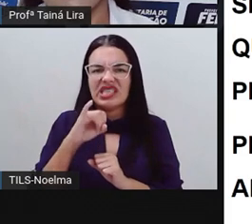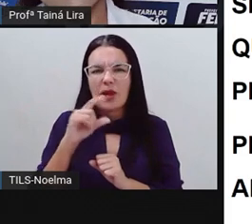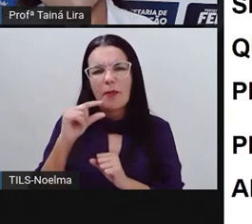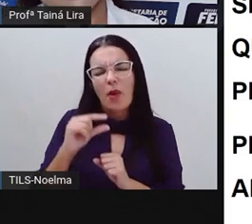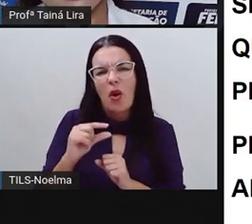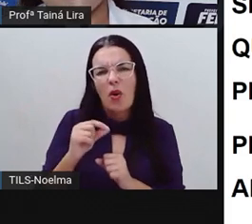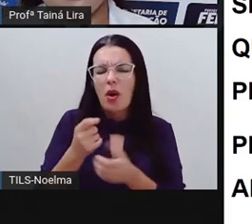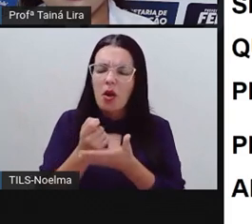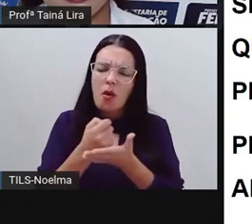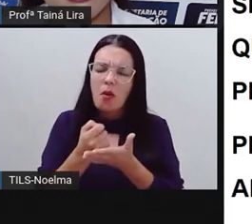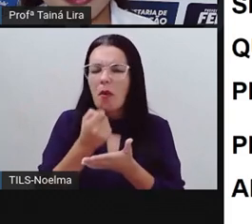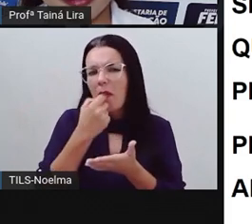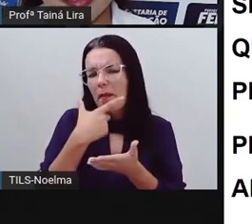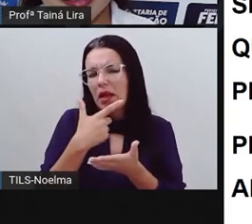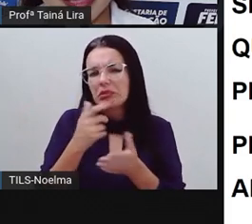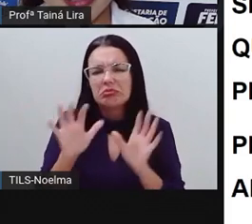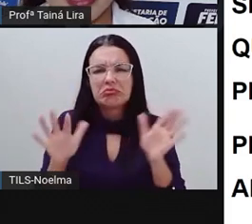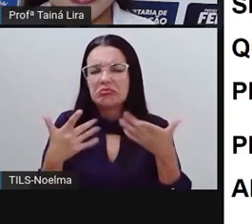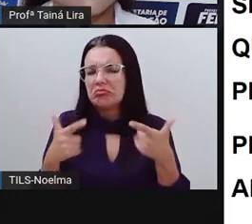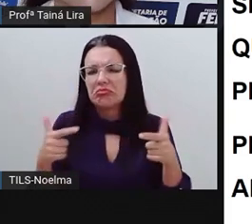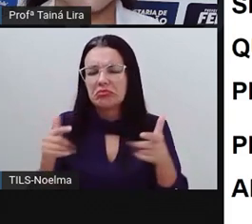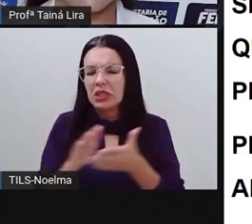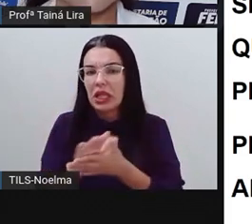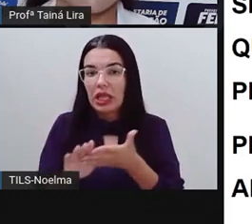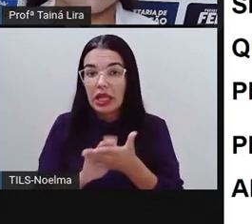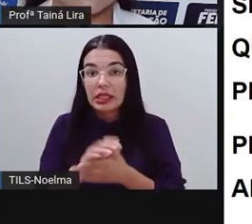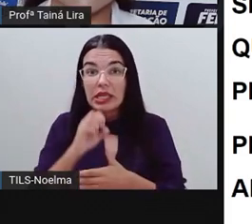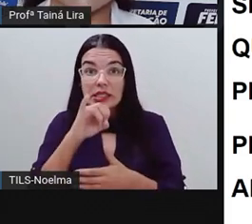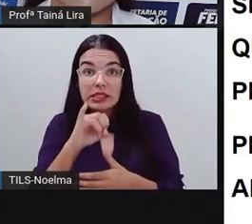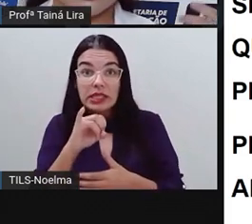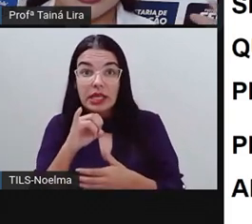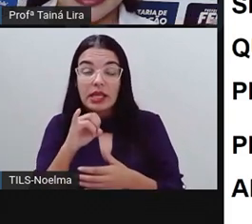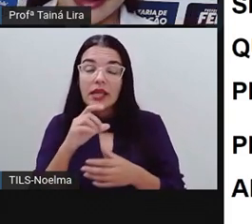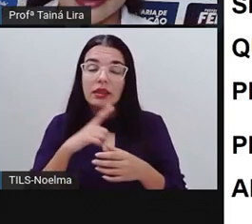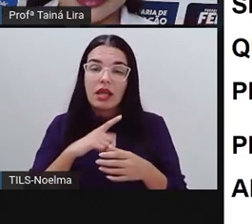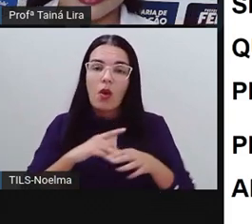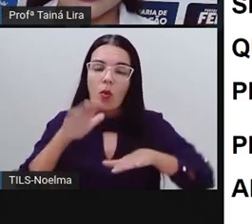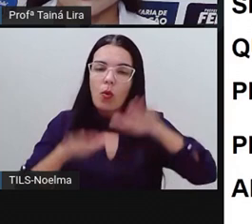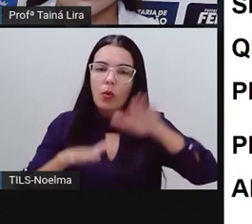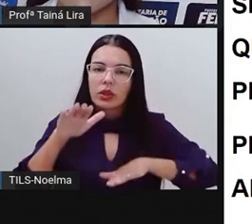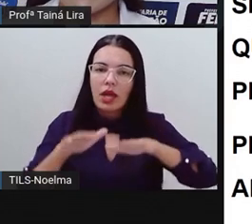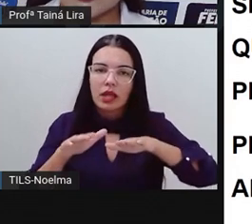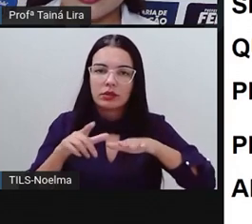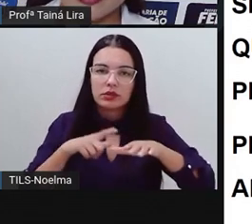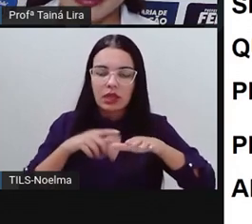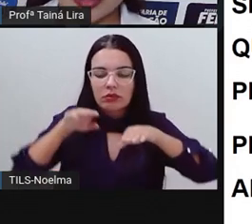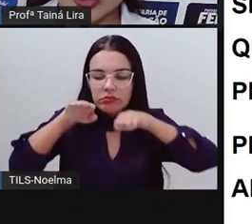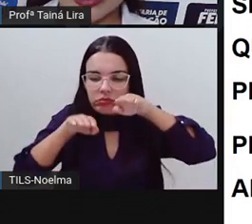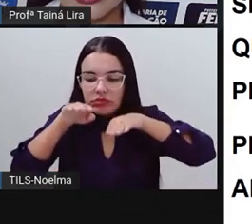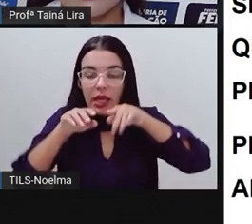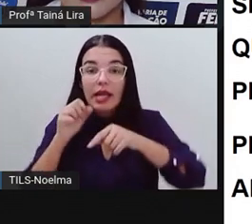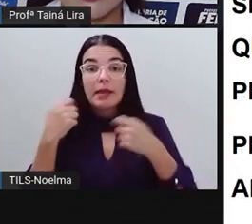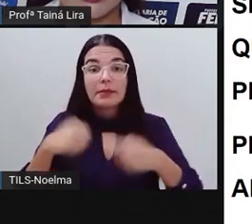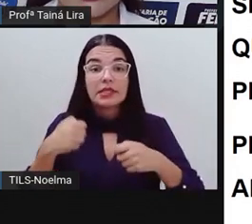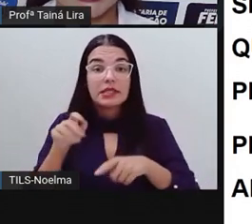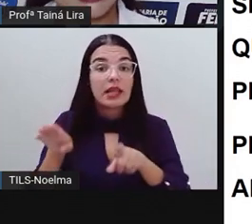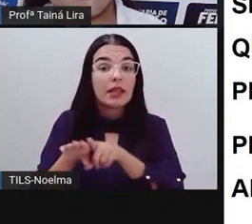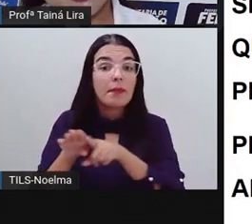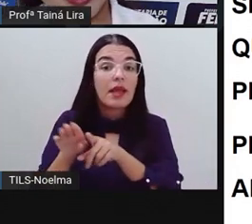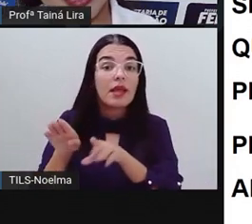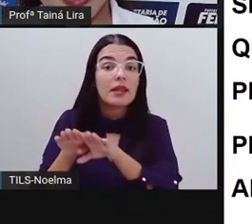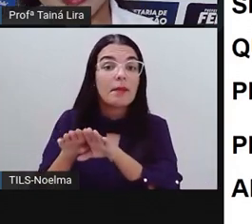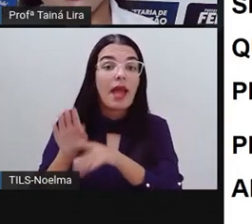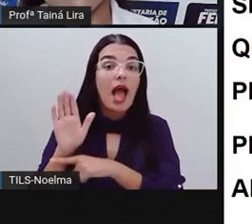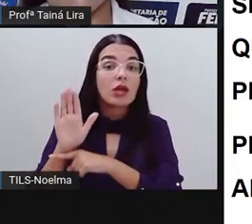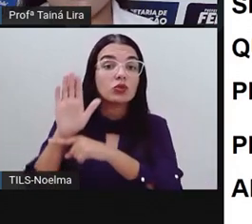o remédio pode até ficar fraco e nem funcionar, né? Então, a gente tem que ter esse cuidado. E pedir sempre ajuda também um adulto, até